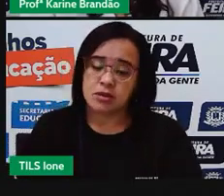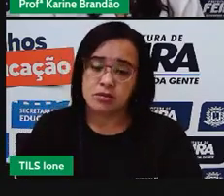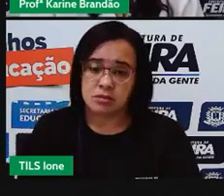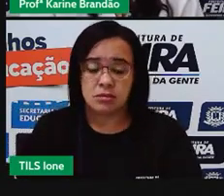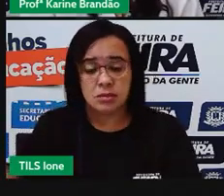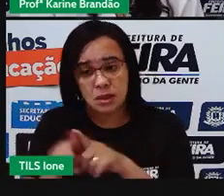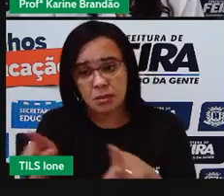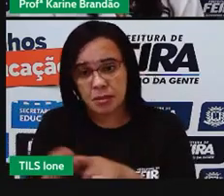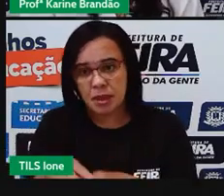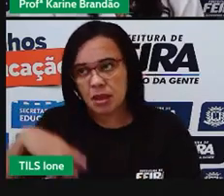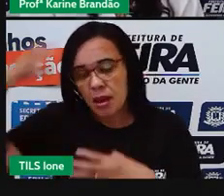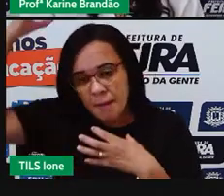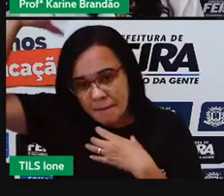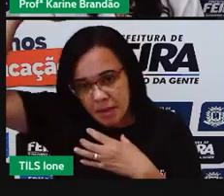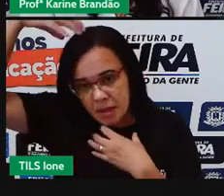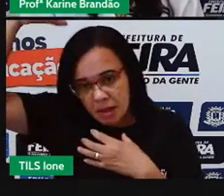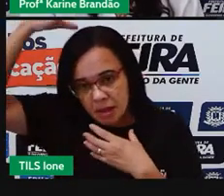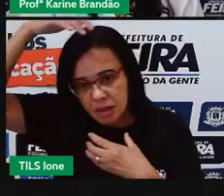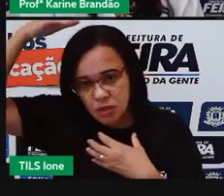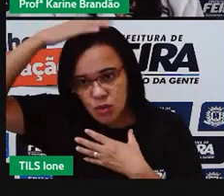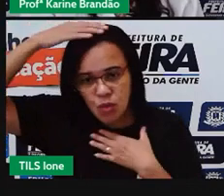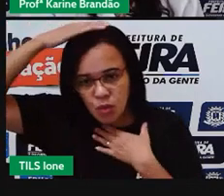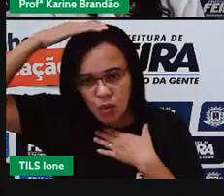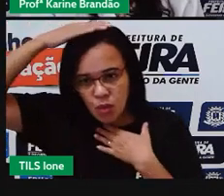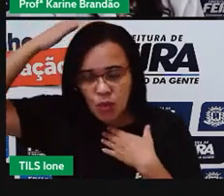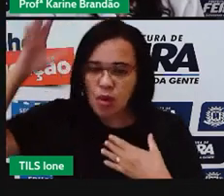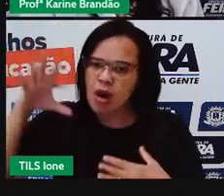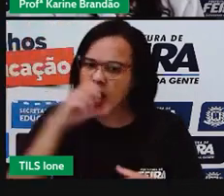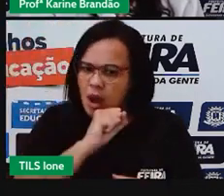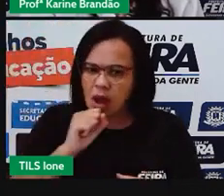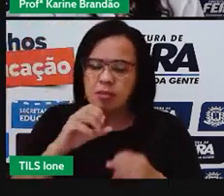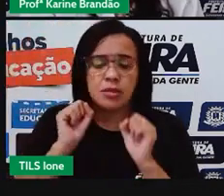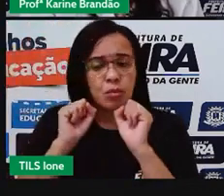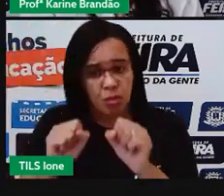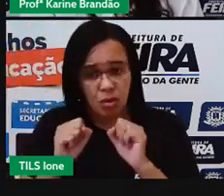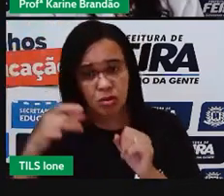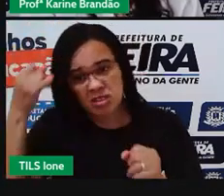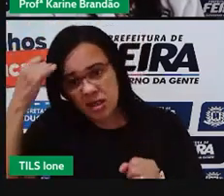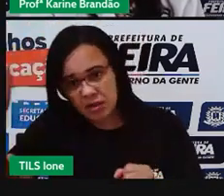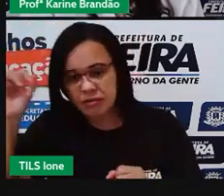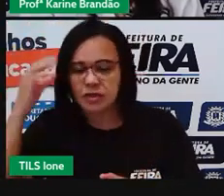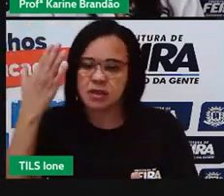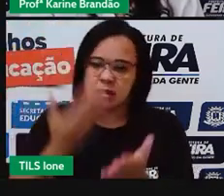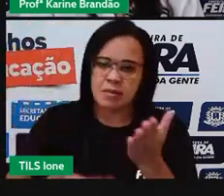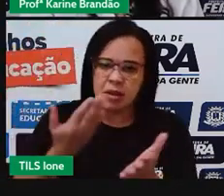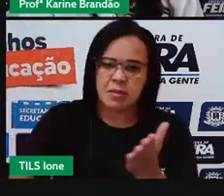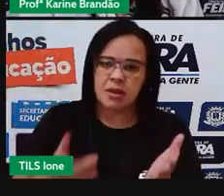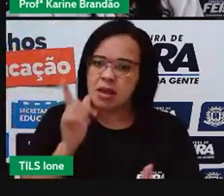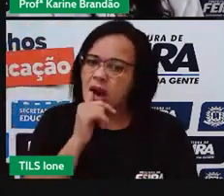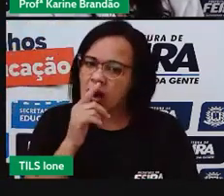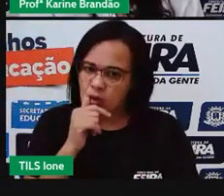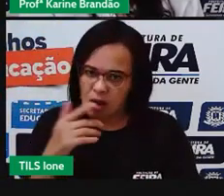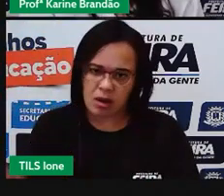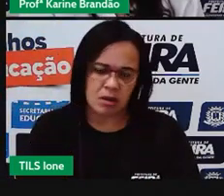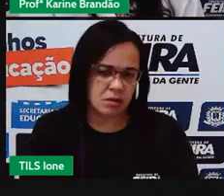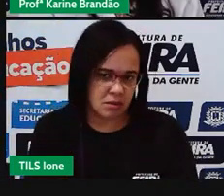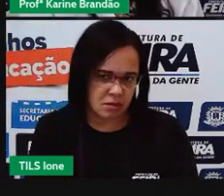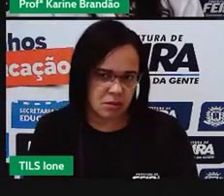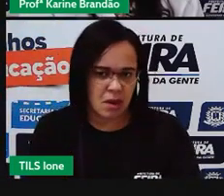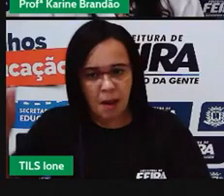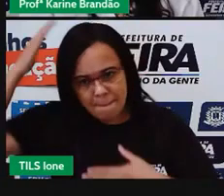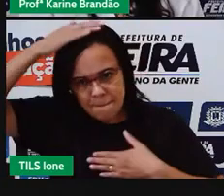rápido. Cada minuto a menos no chuveiro pode evitar o desperdício. Um banho de 15 minutos